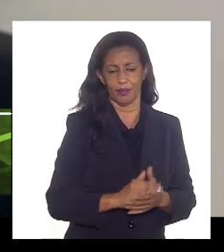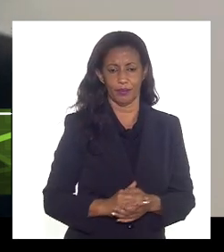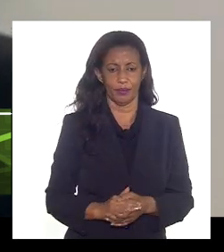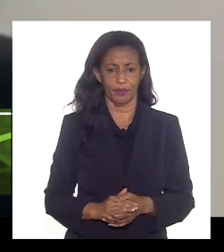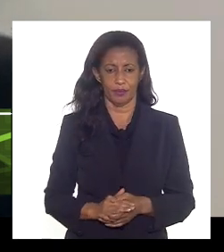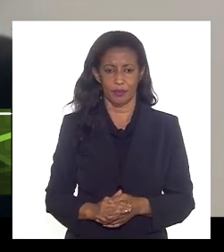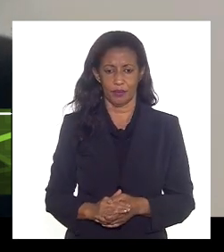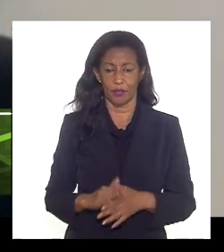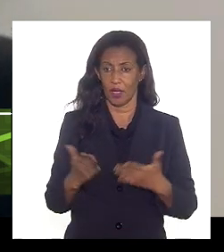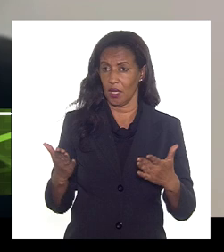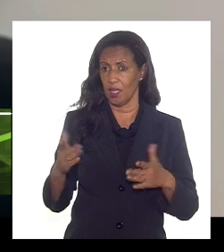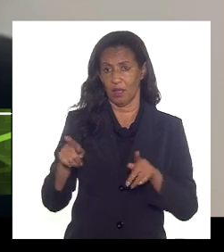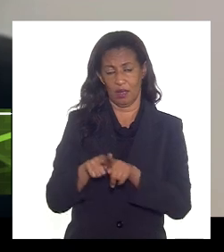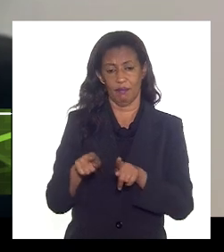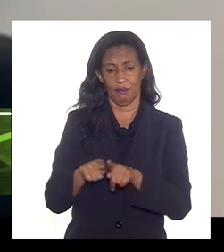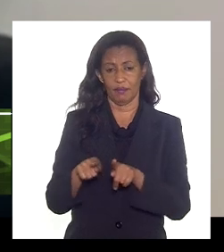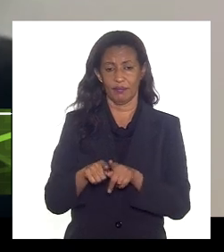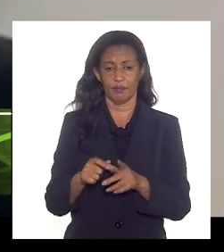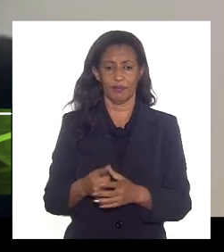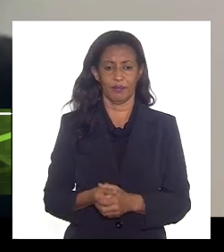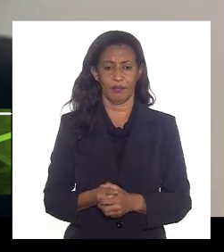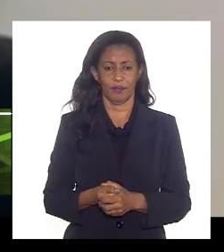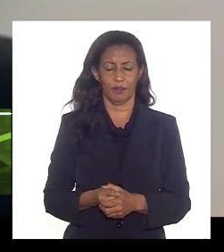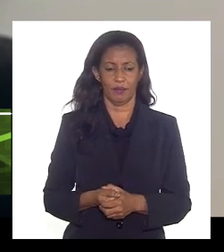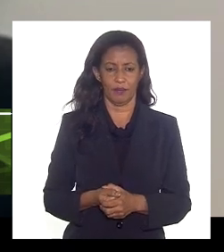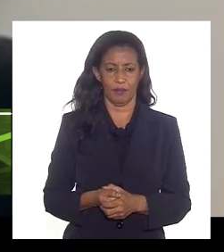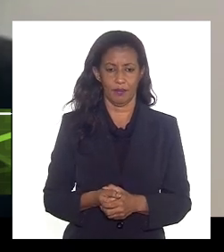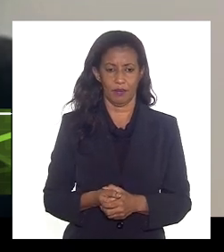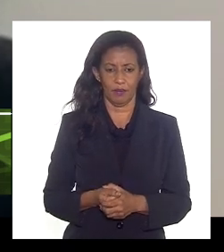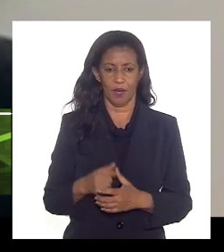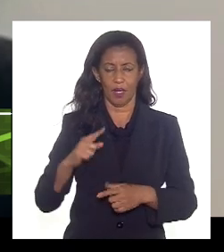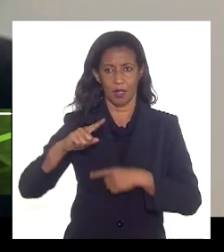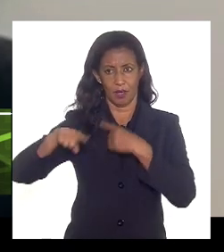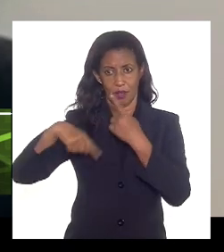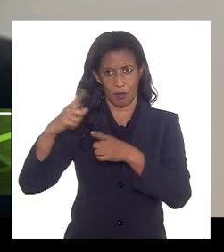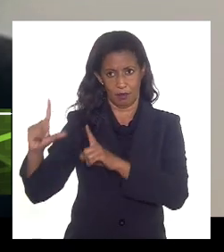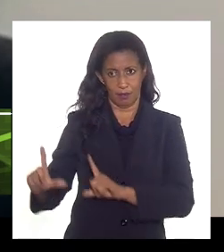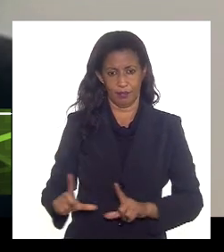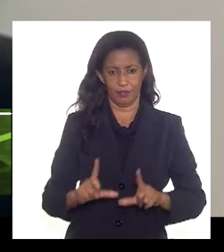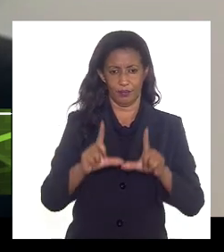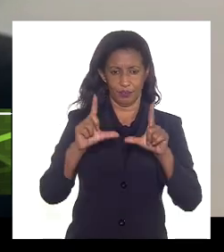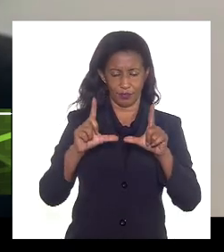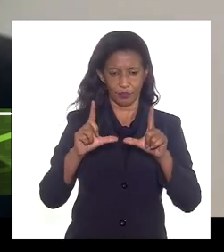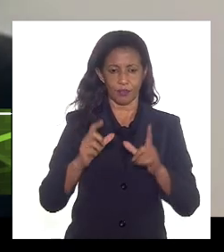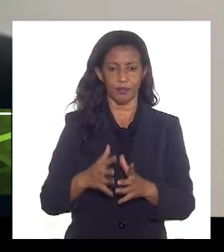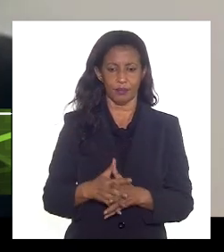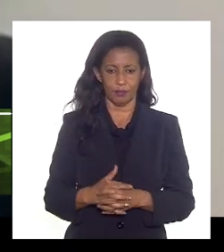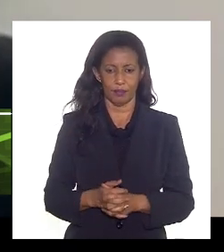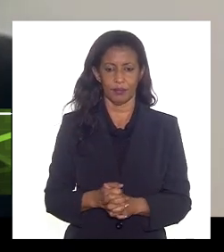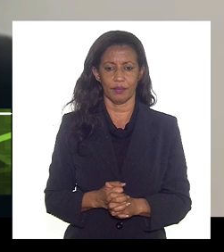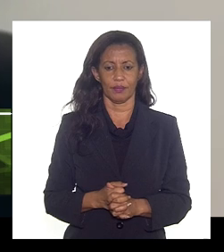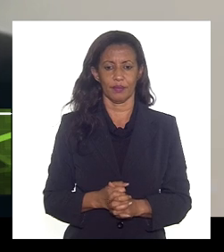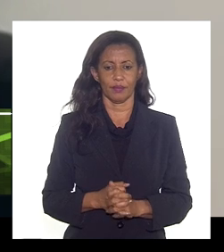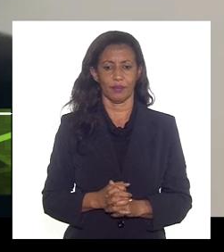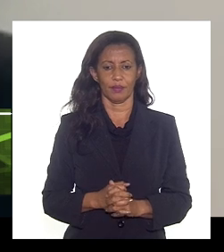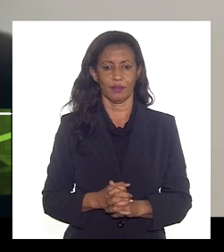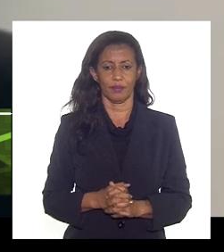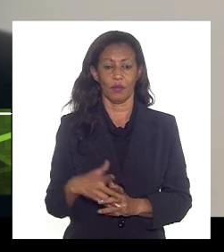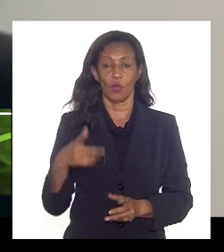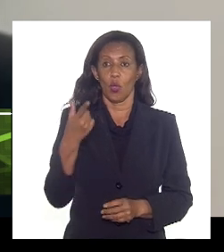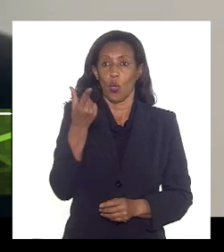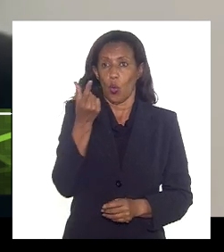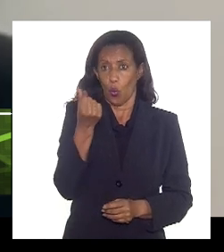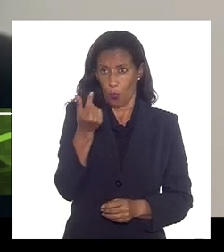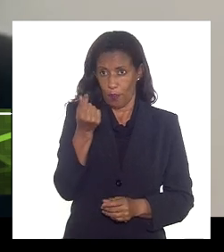e de qualquer forma e aí essa próxima figura eu passo que me ajuda a responder também o preço que a